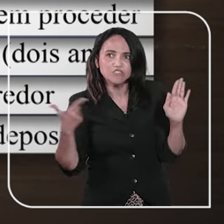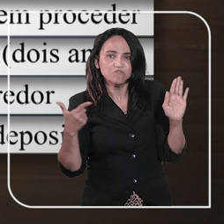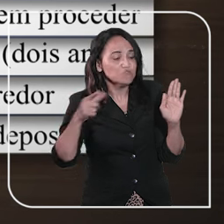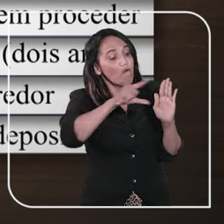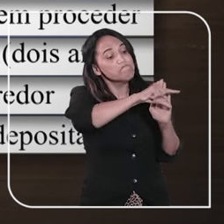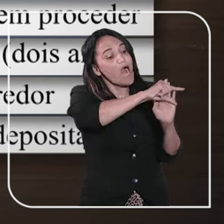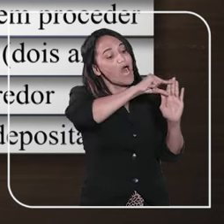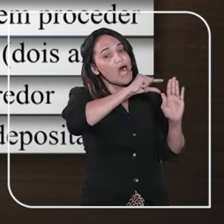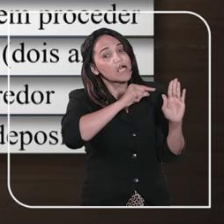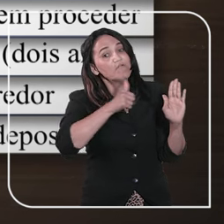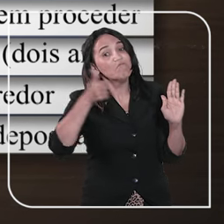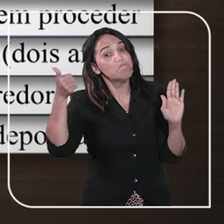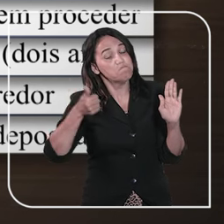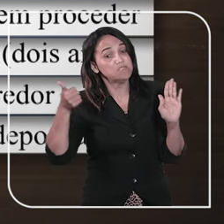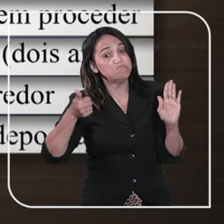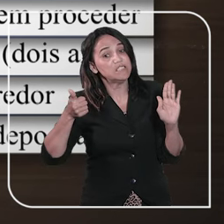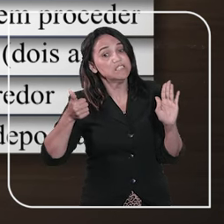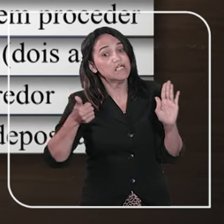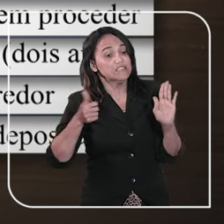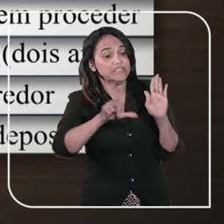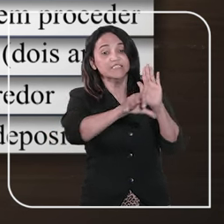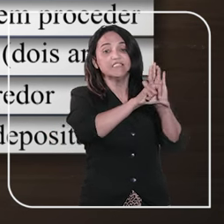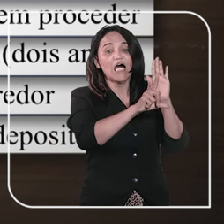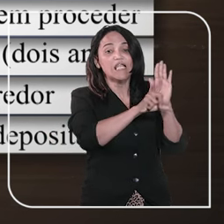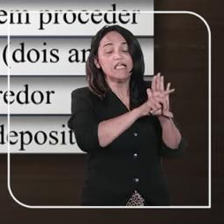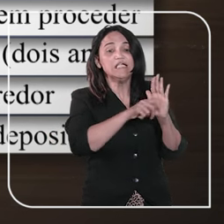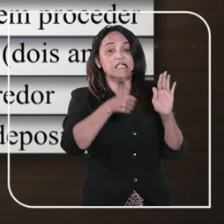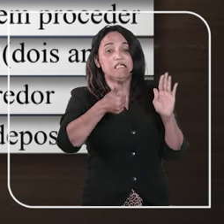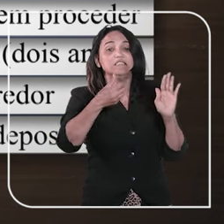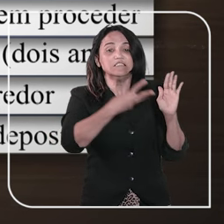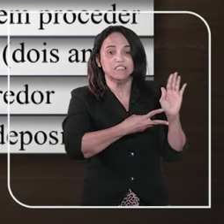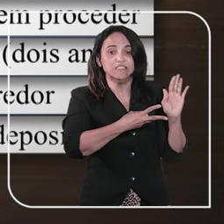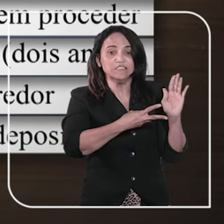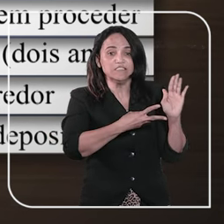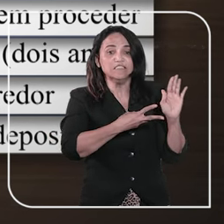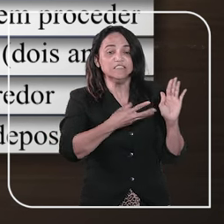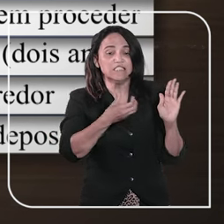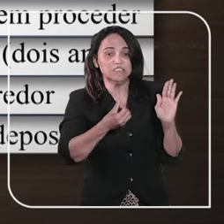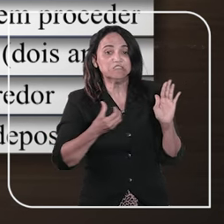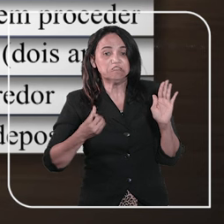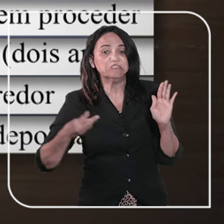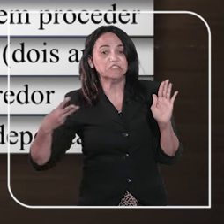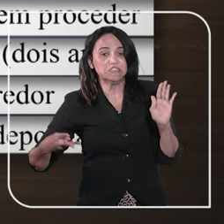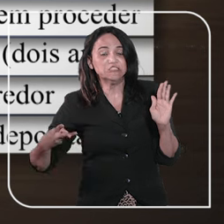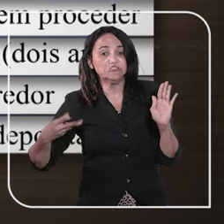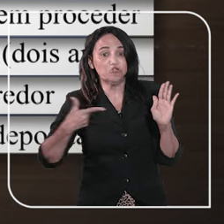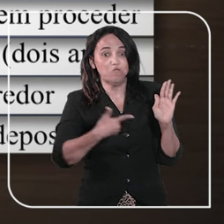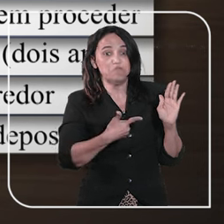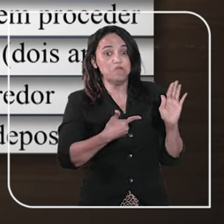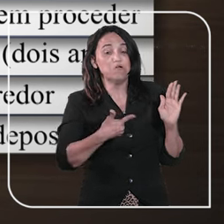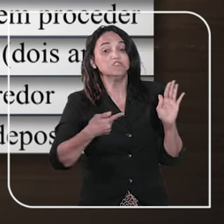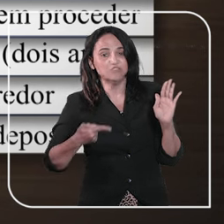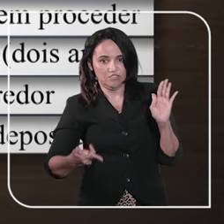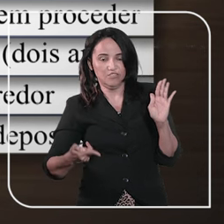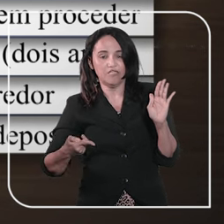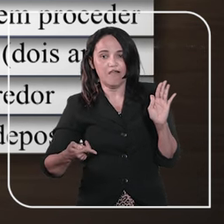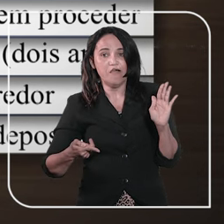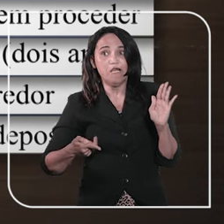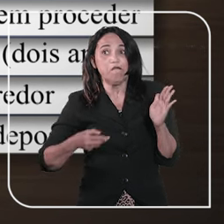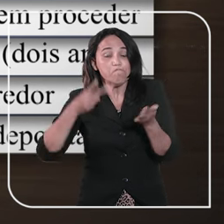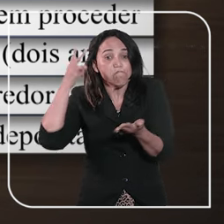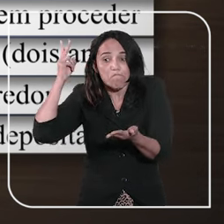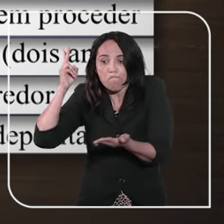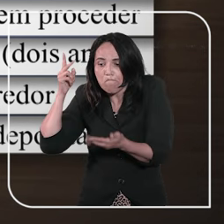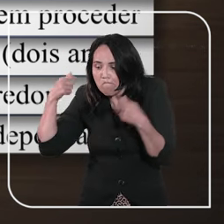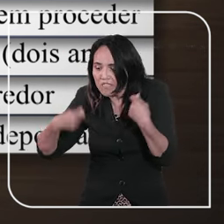parágrafo 1º da Lei 13.463, de 2017, desde que caracterizada a inércia